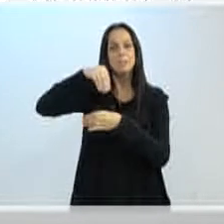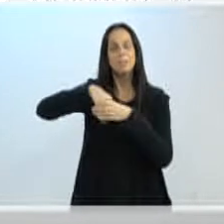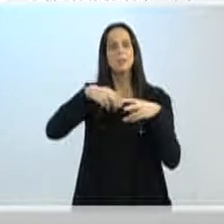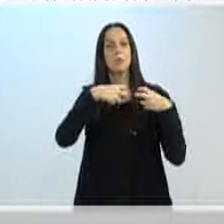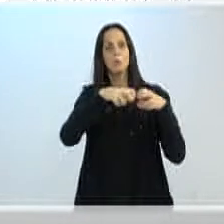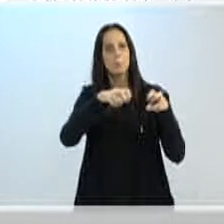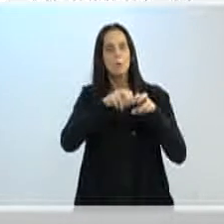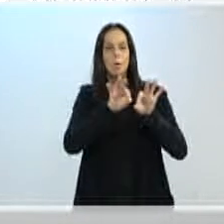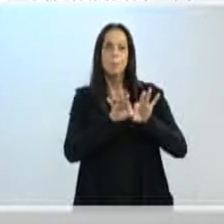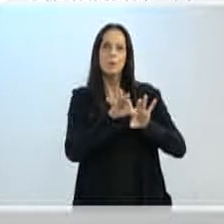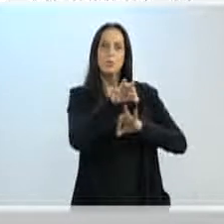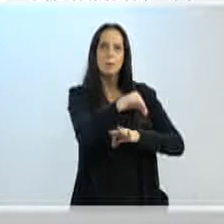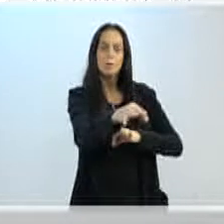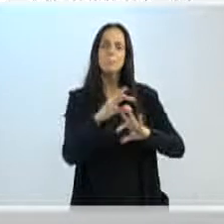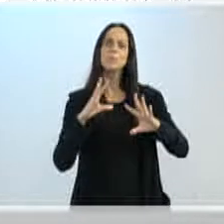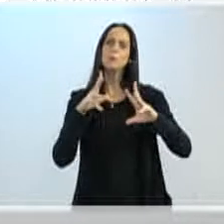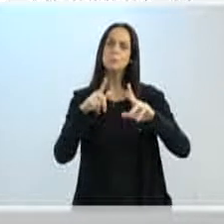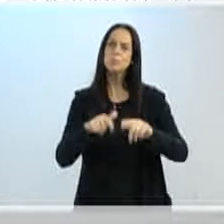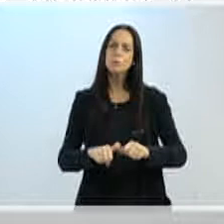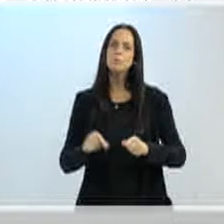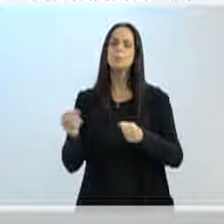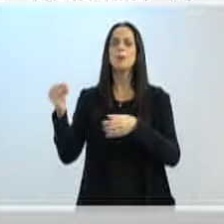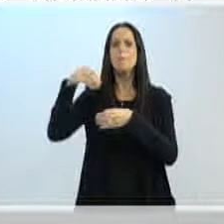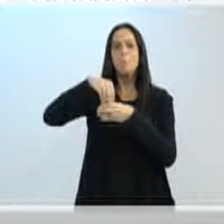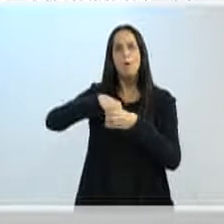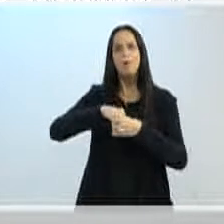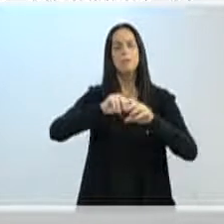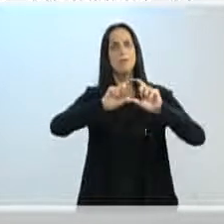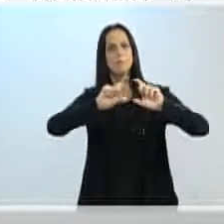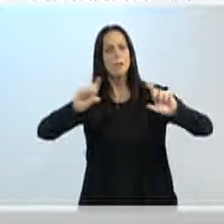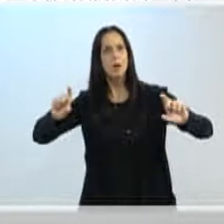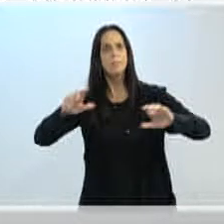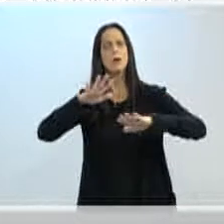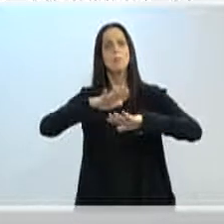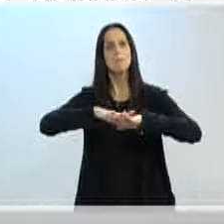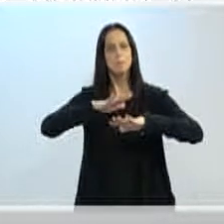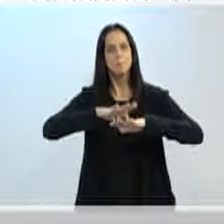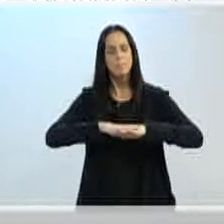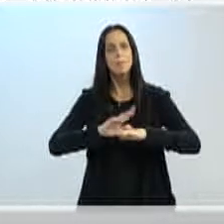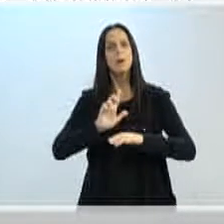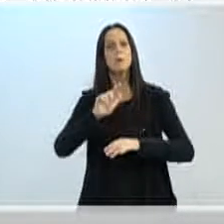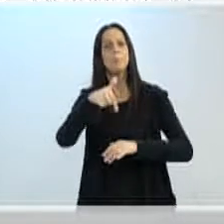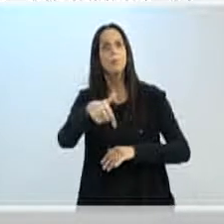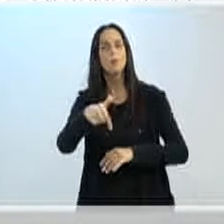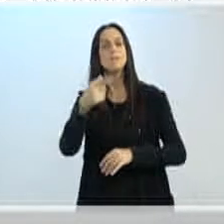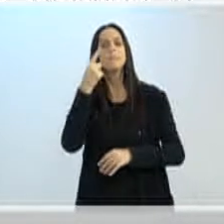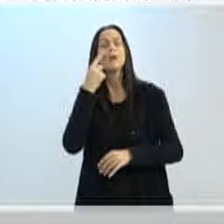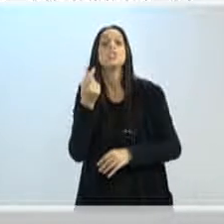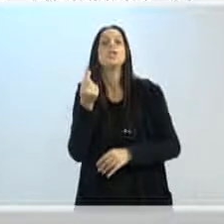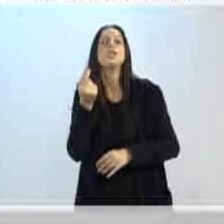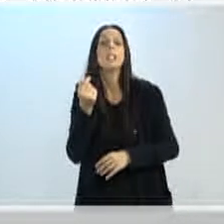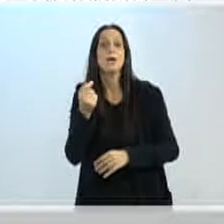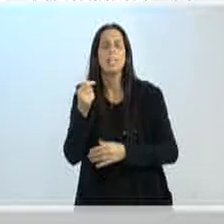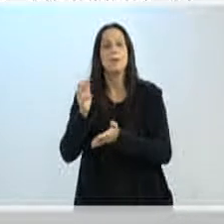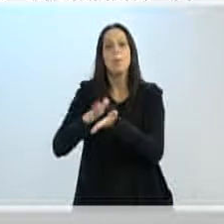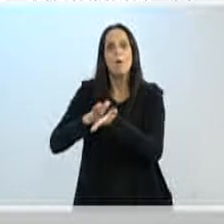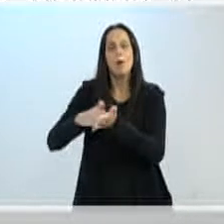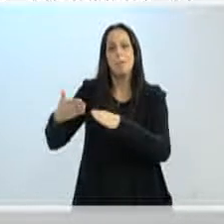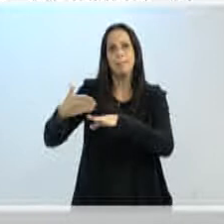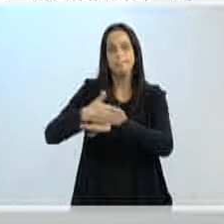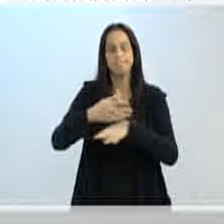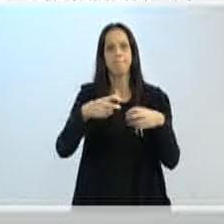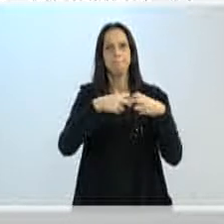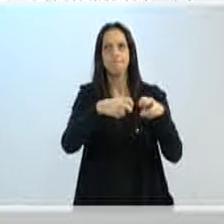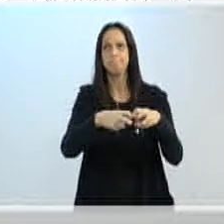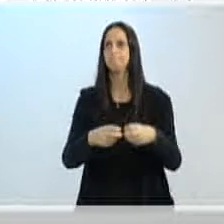autorizados, então eles fazem parte dessa equação. E o reajuste é uma hipótese de tarifa que não